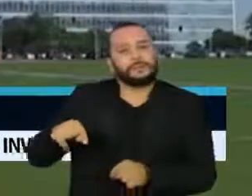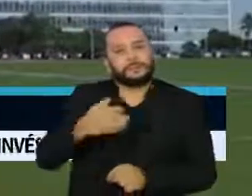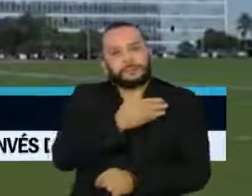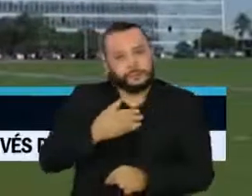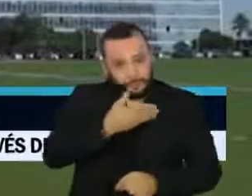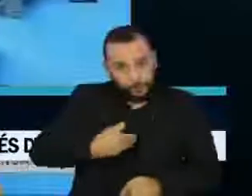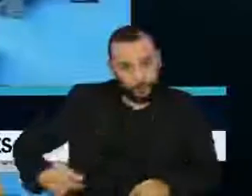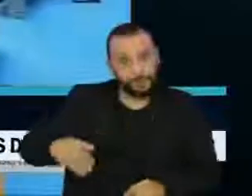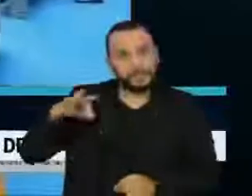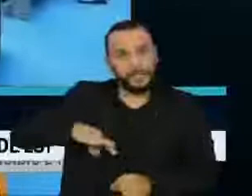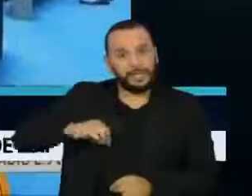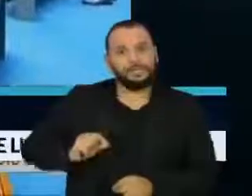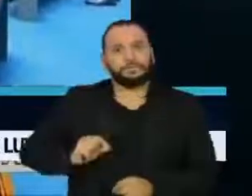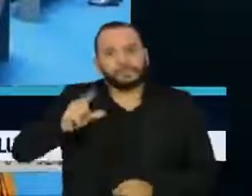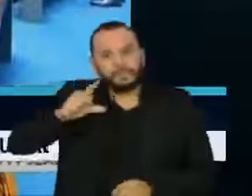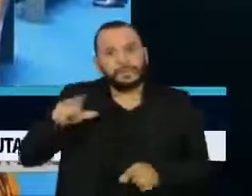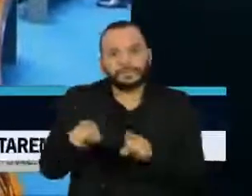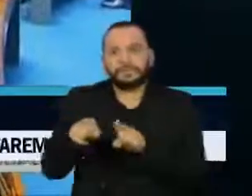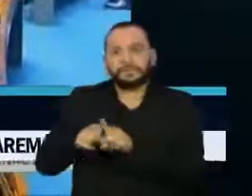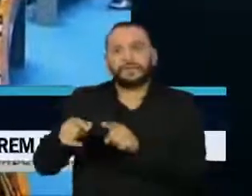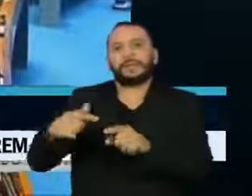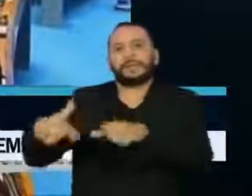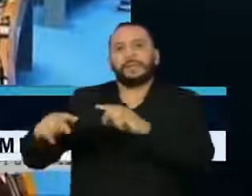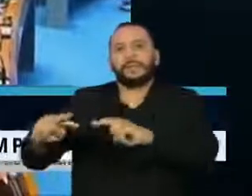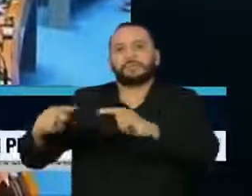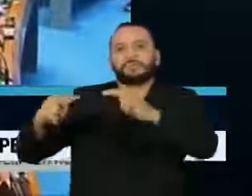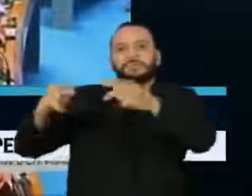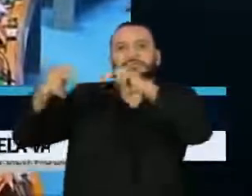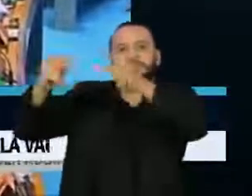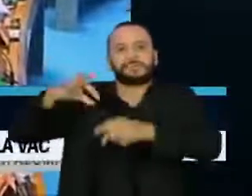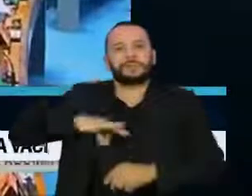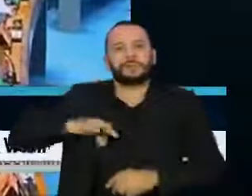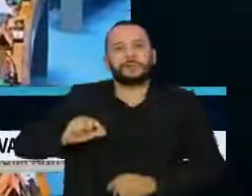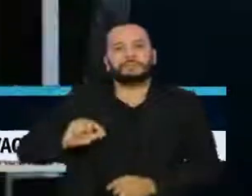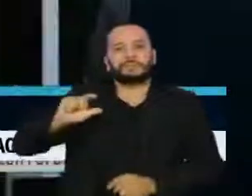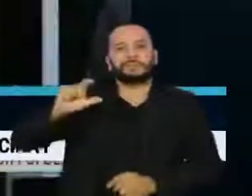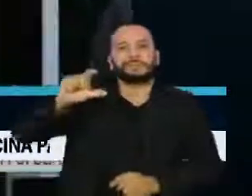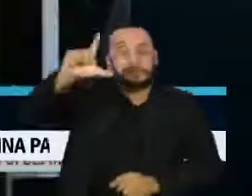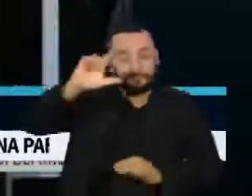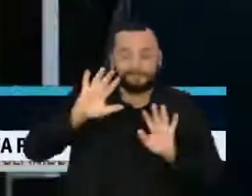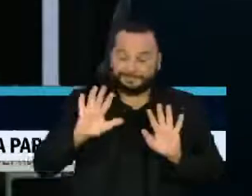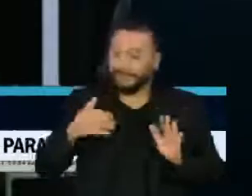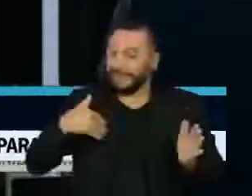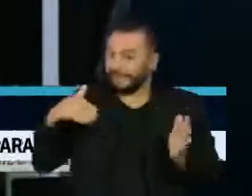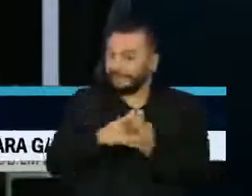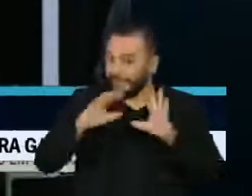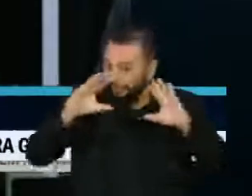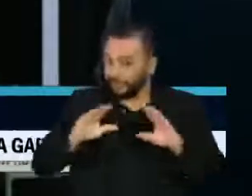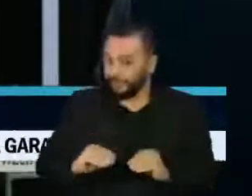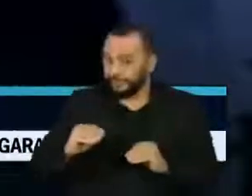parlamentares. Até o início da noite, mais de 200 emendas já haviam sido apresentadas ao texto.